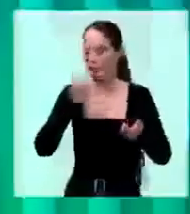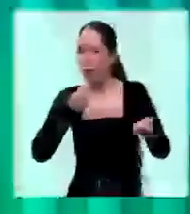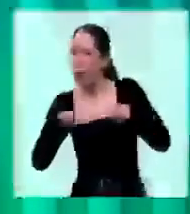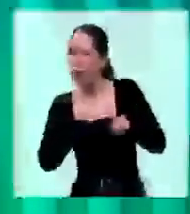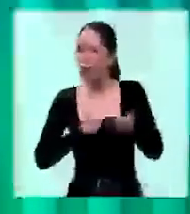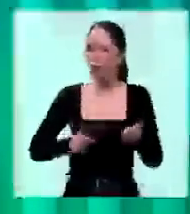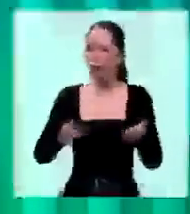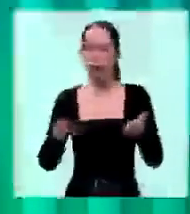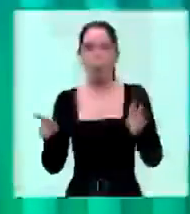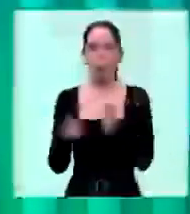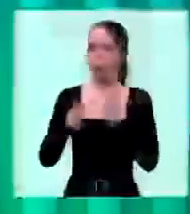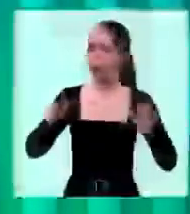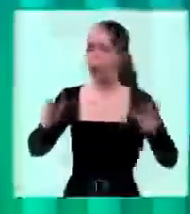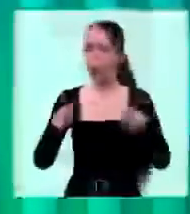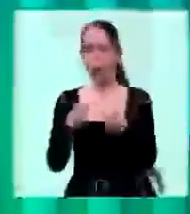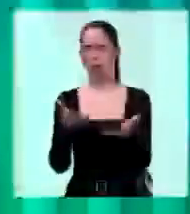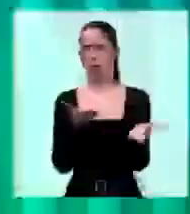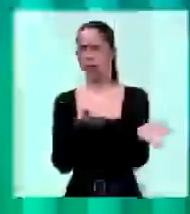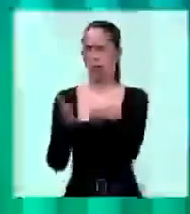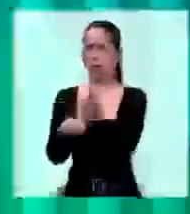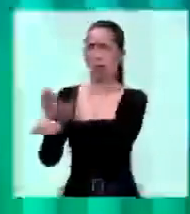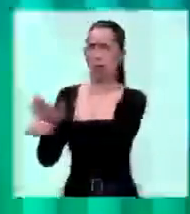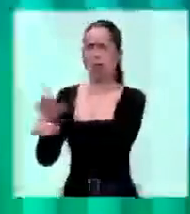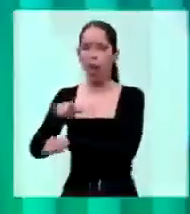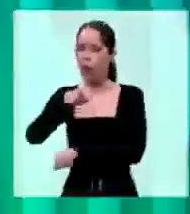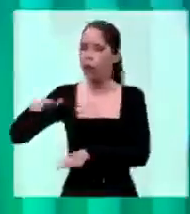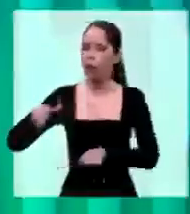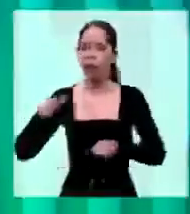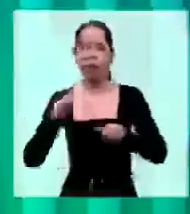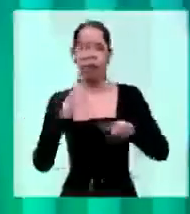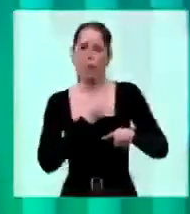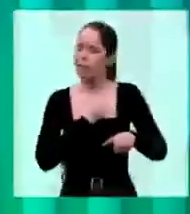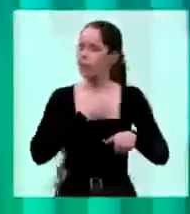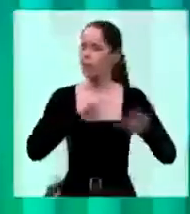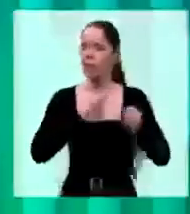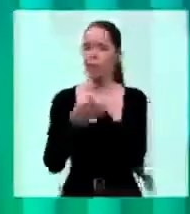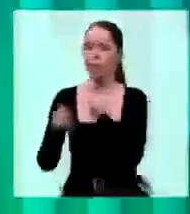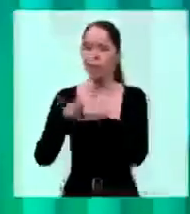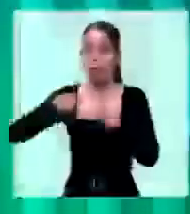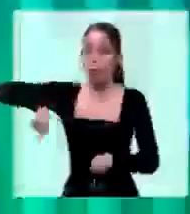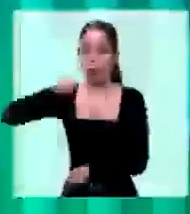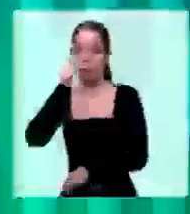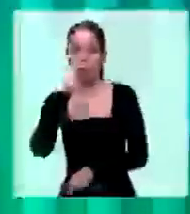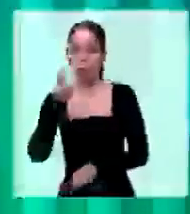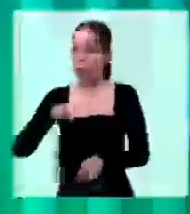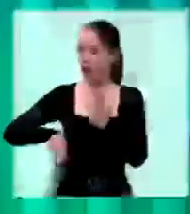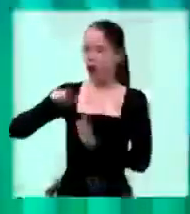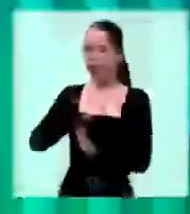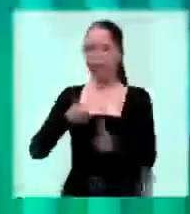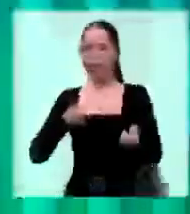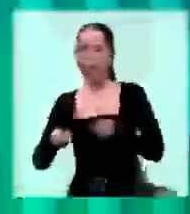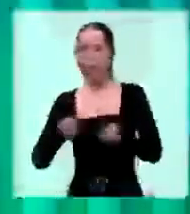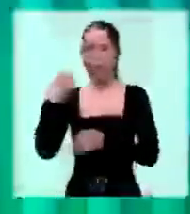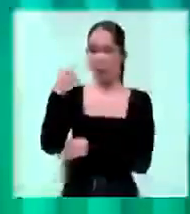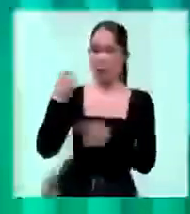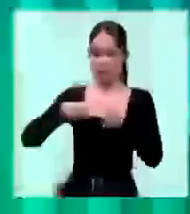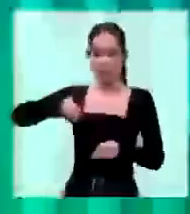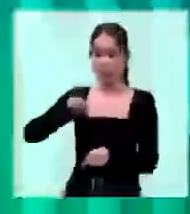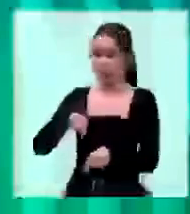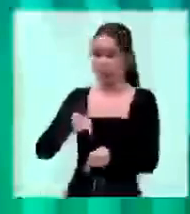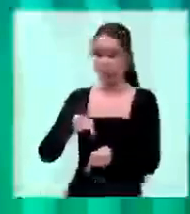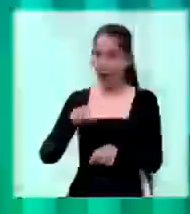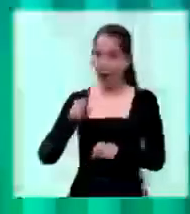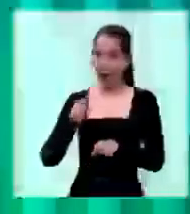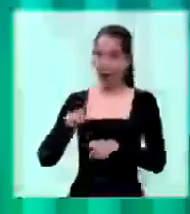que vivem em todos os bairros. Somos nós, mulheres, que jamais governamos Porto Alegre, mesmo que estejamos na linha de frente da saúde, da educação e da